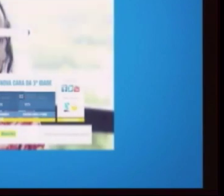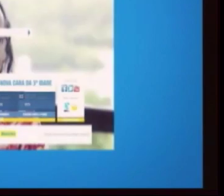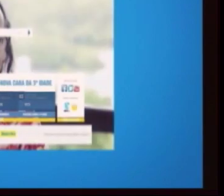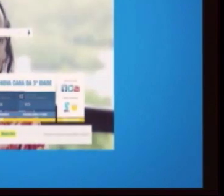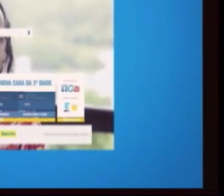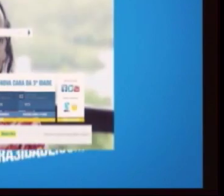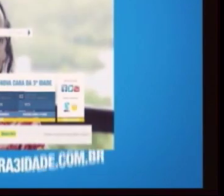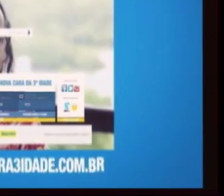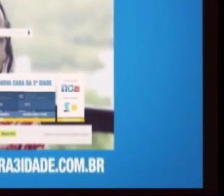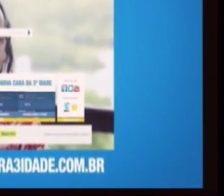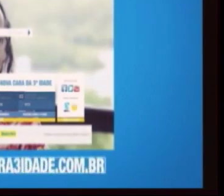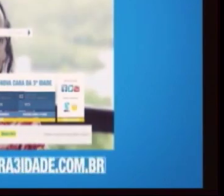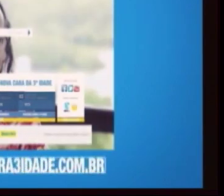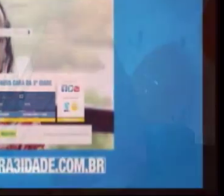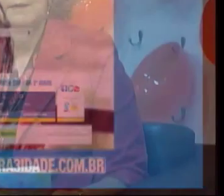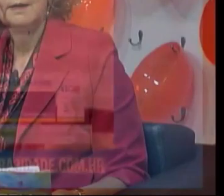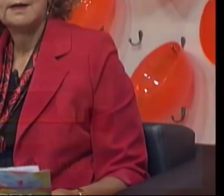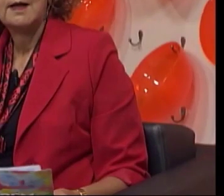país.